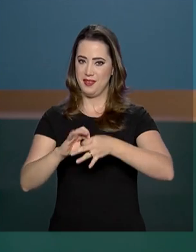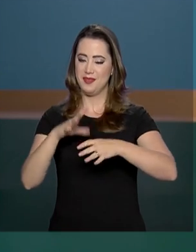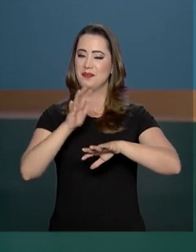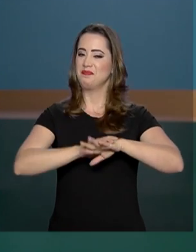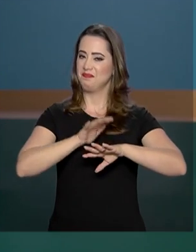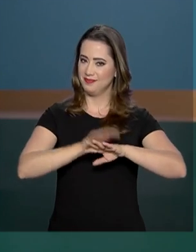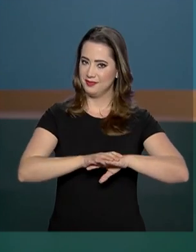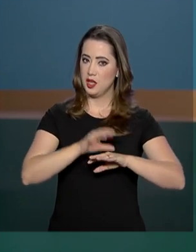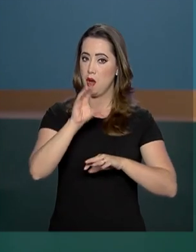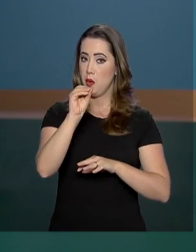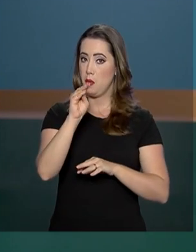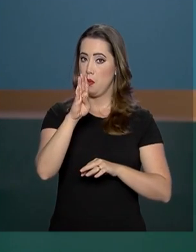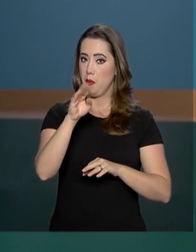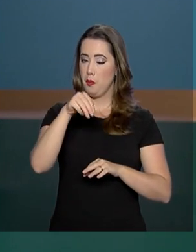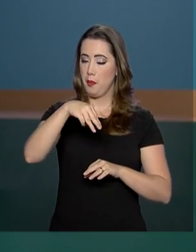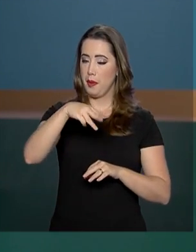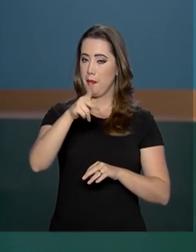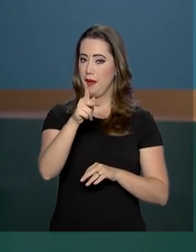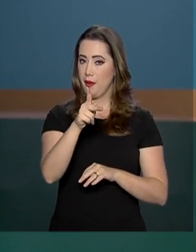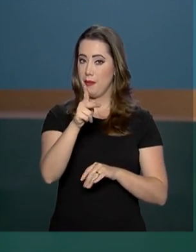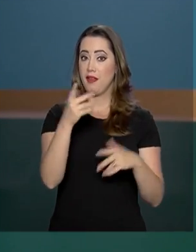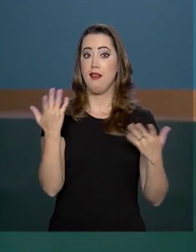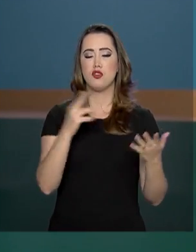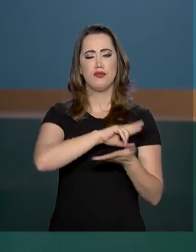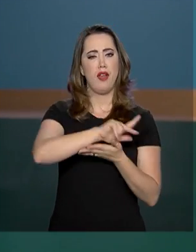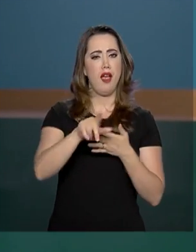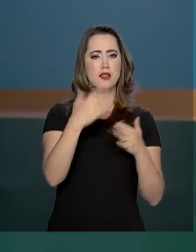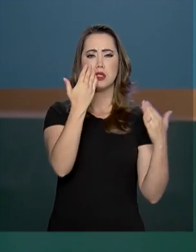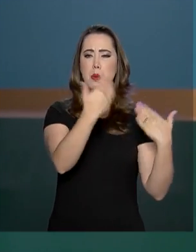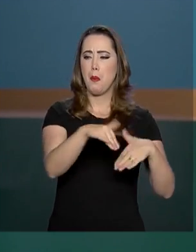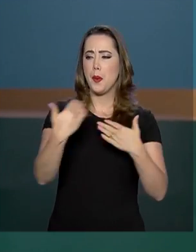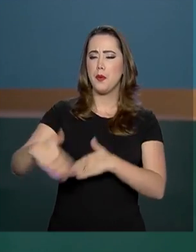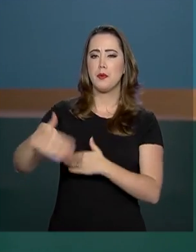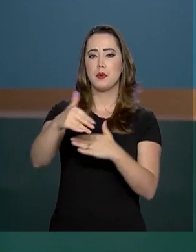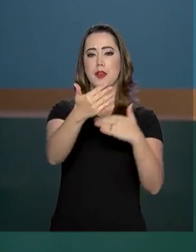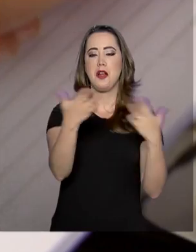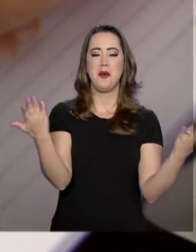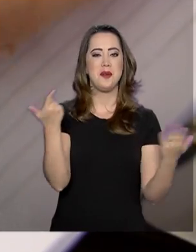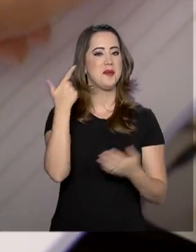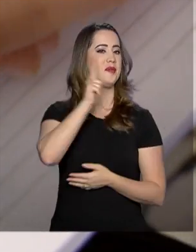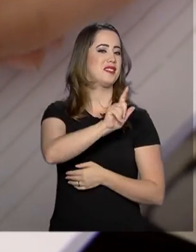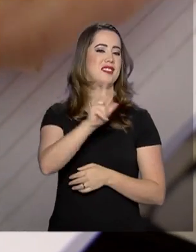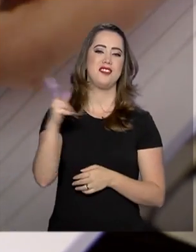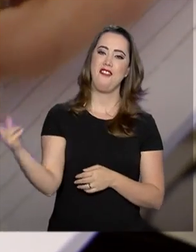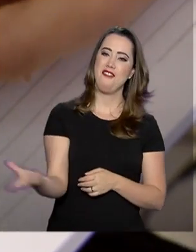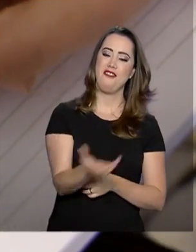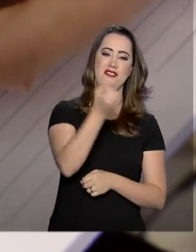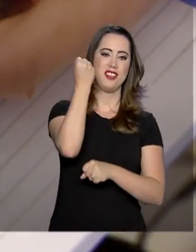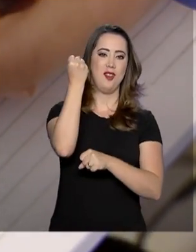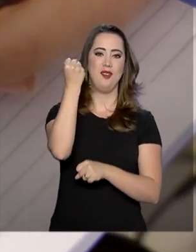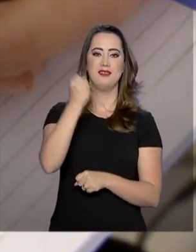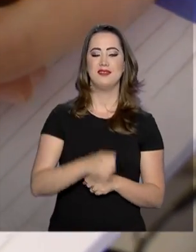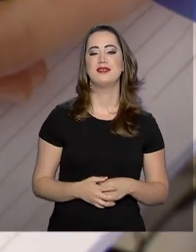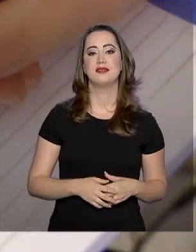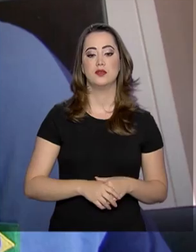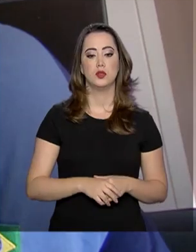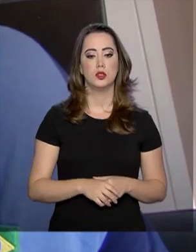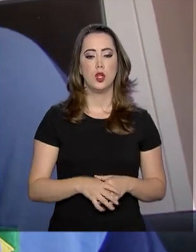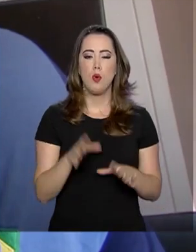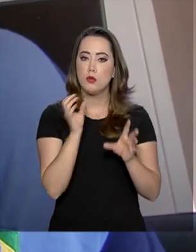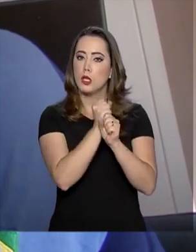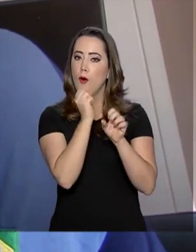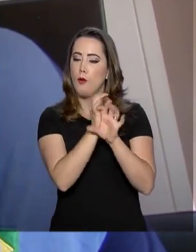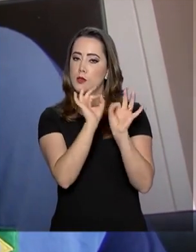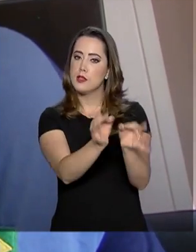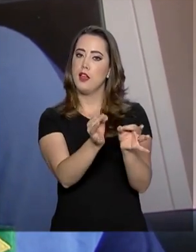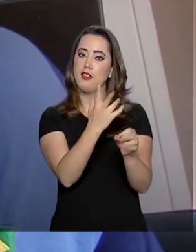Depois de passarem por diversas etapas, o momento agora é de celebrar a conquista. Um cálculo certeiro e